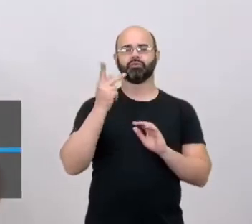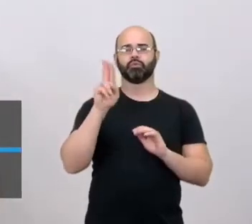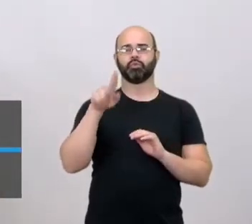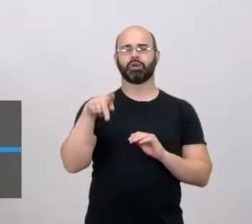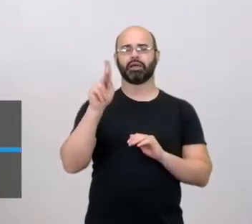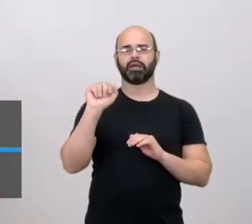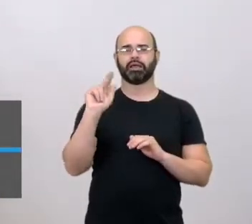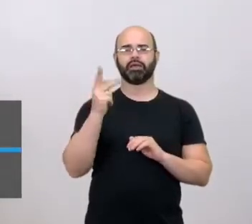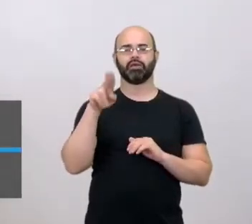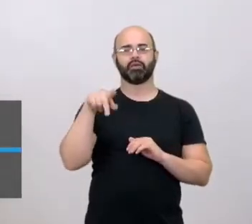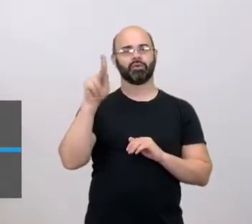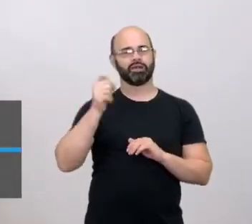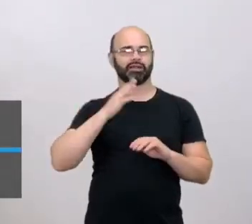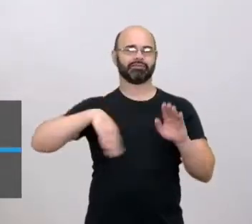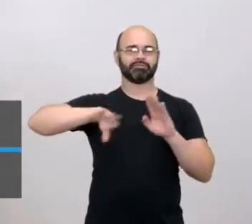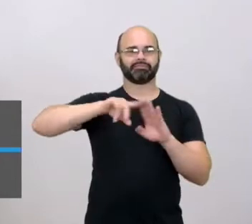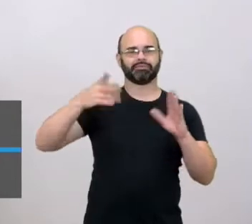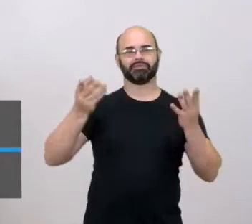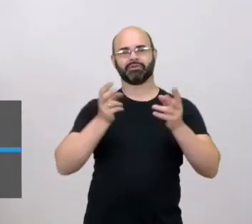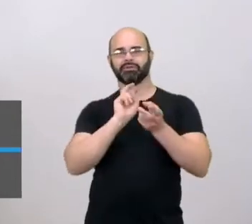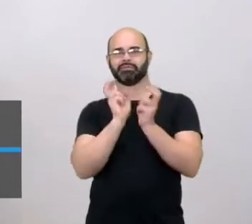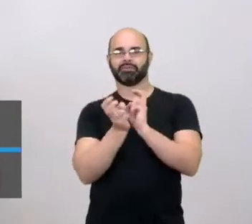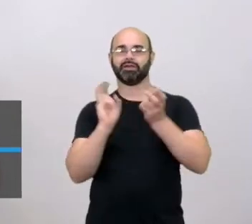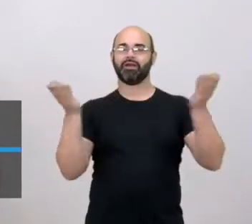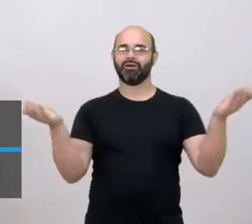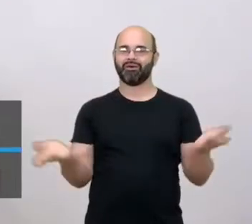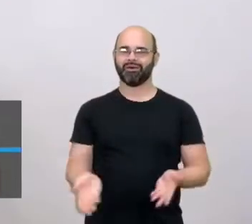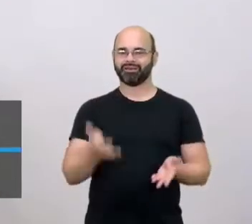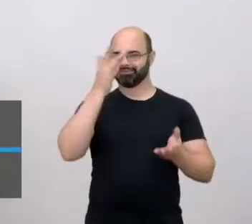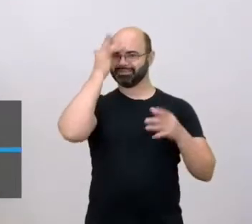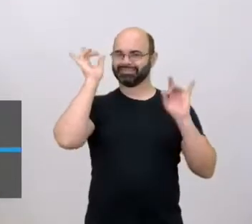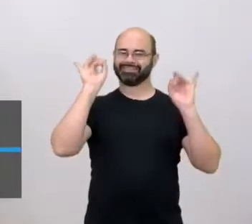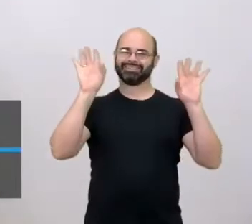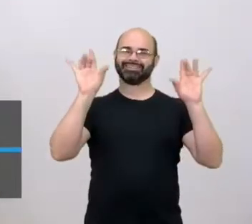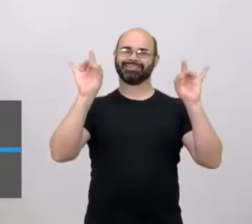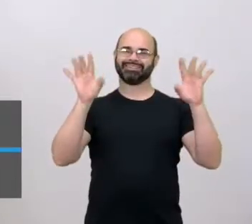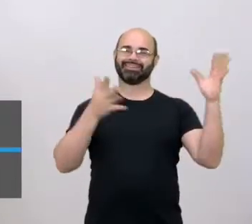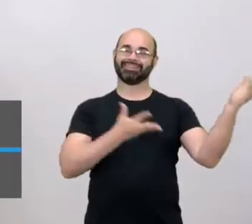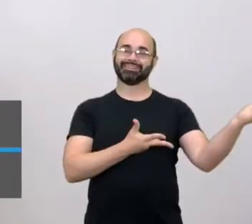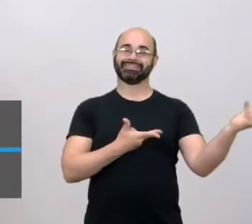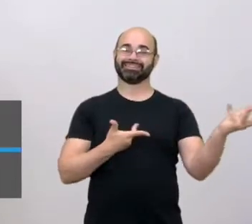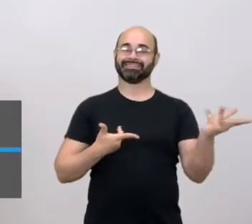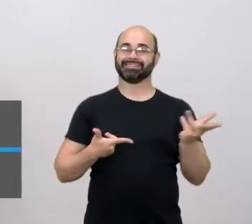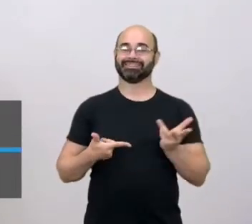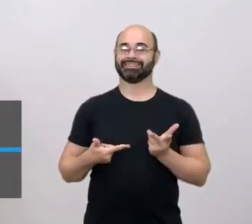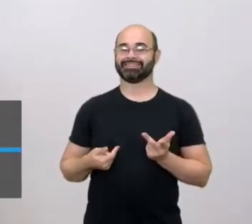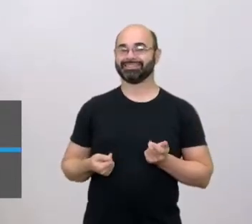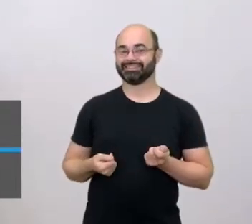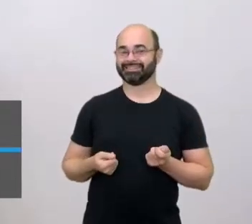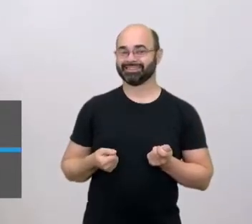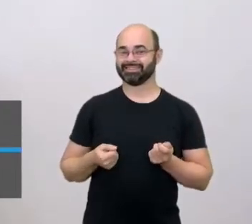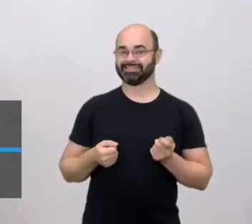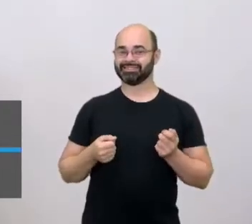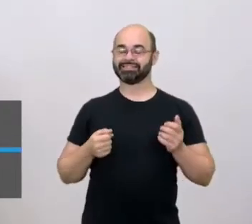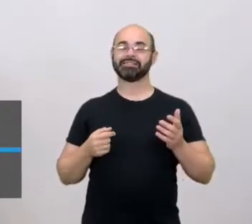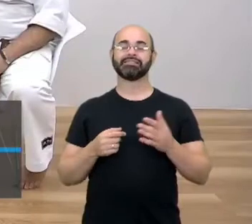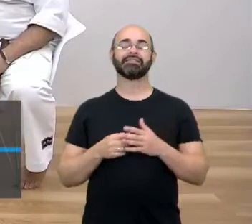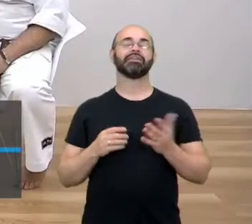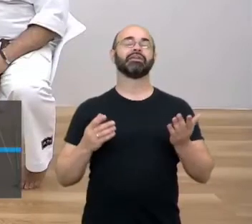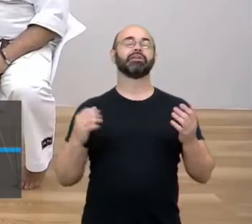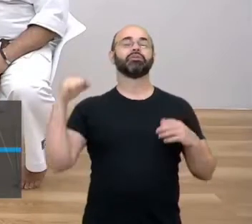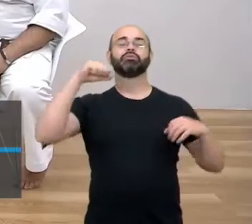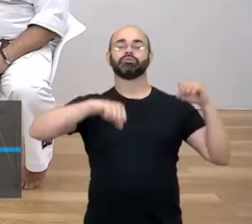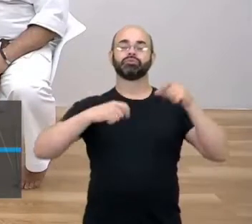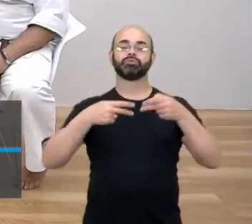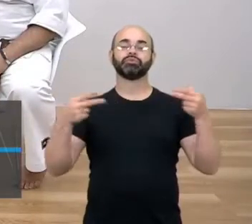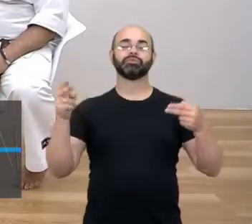capoeira, um sobre maitai. E hoje temos uma visita espetacular para falar de uma luta sensacional. E que luta é essa, professora